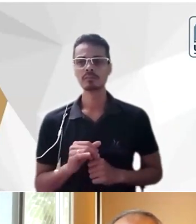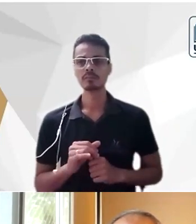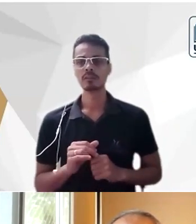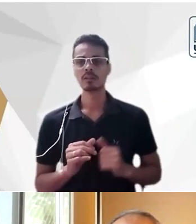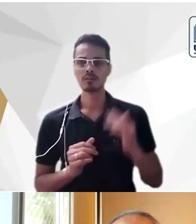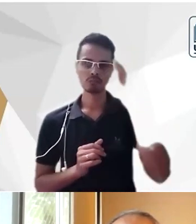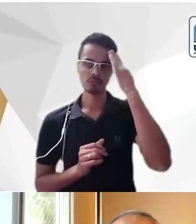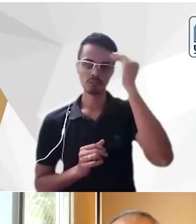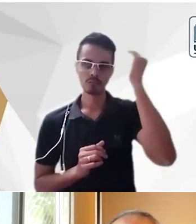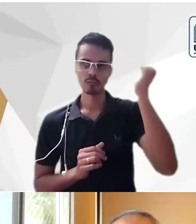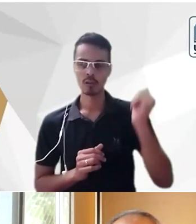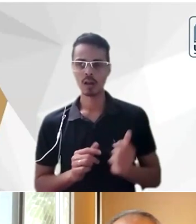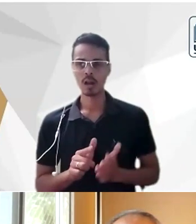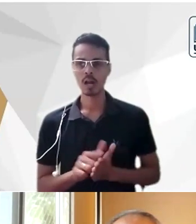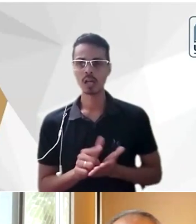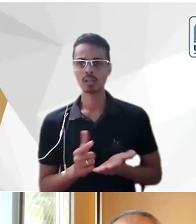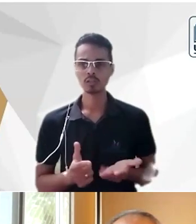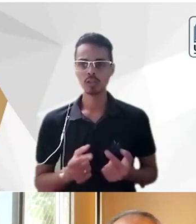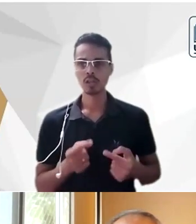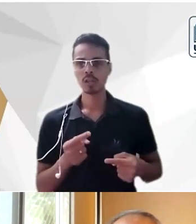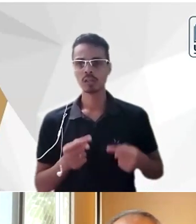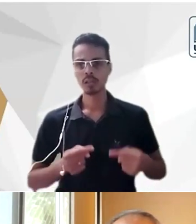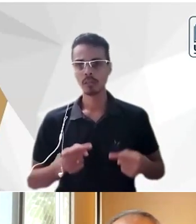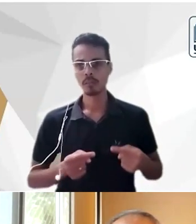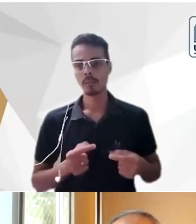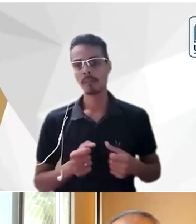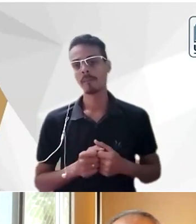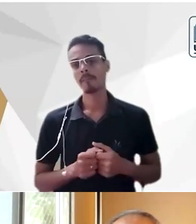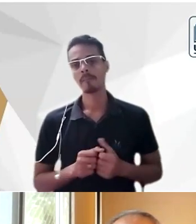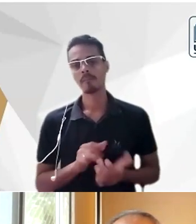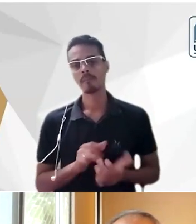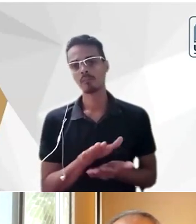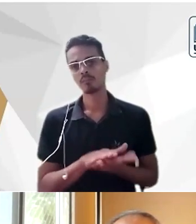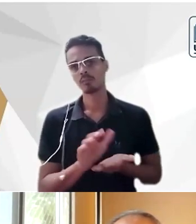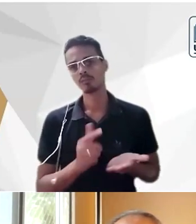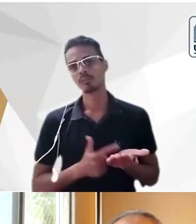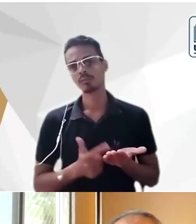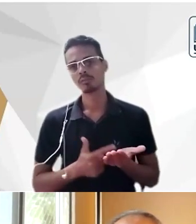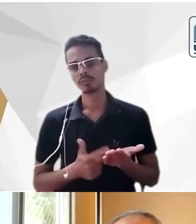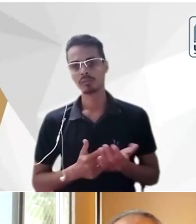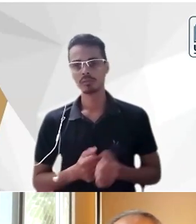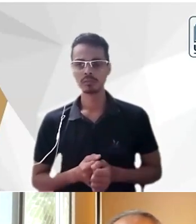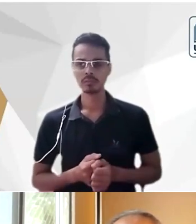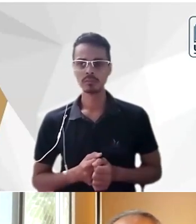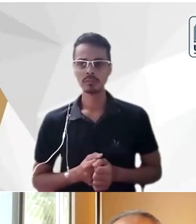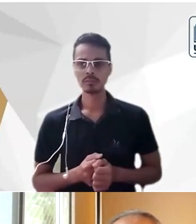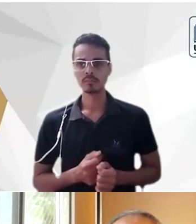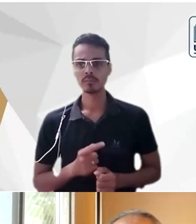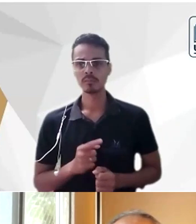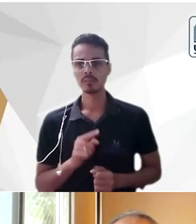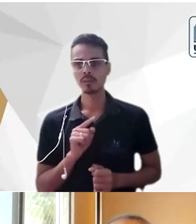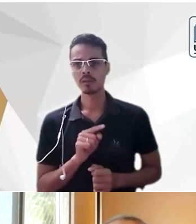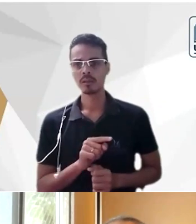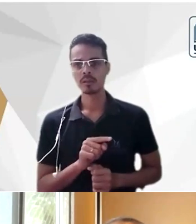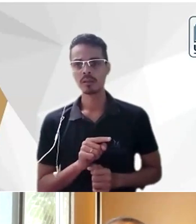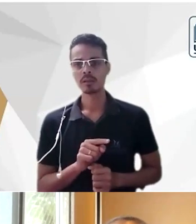nos jornais nas polêmicas nos jornais e publicando livros então ele vai se tornar uma